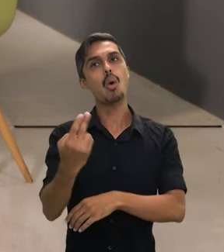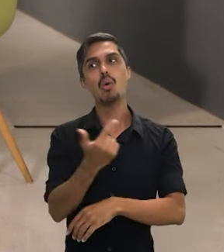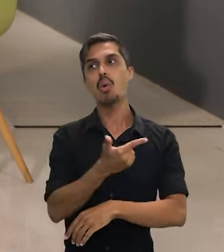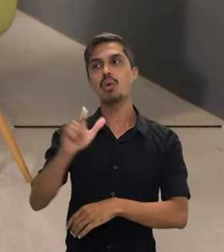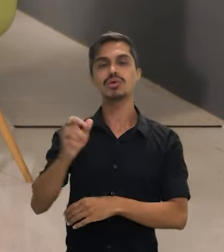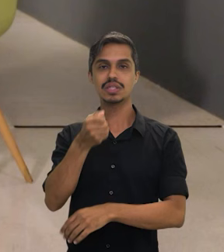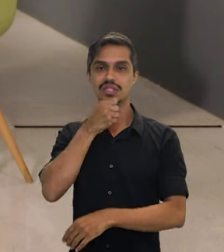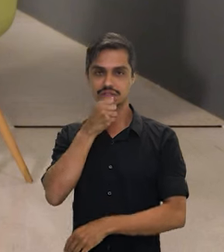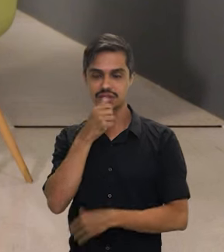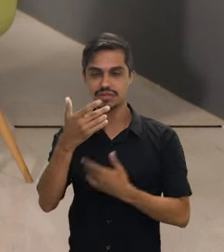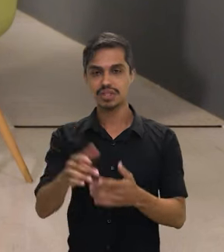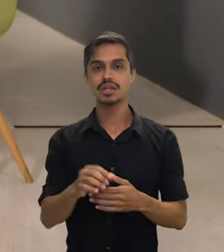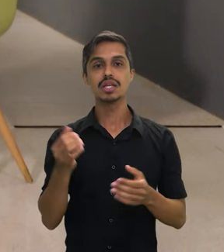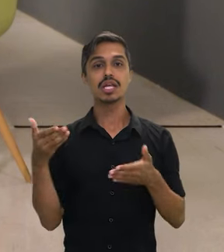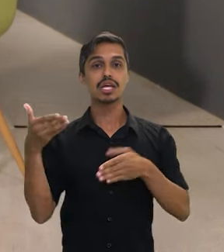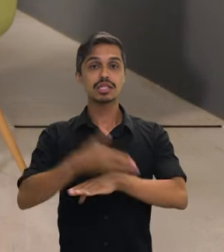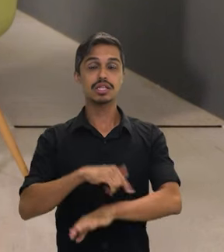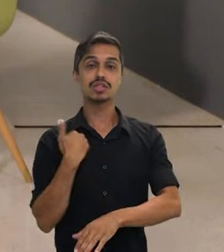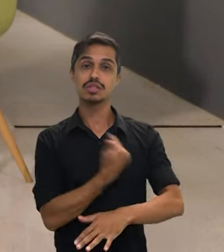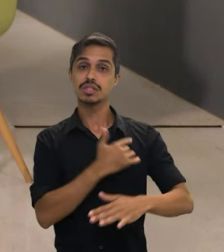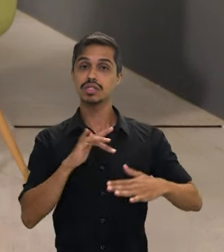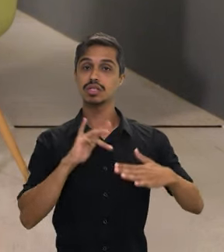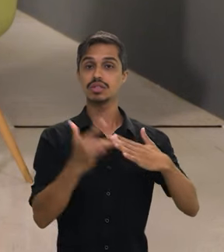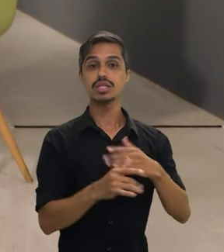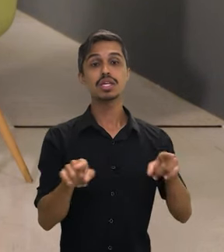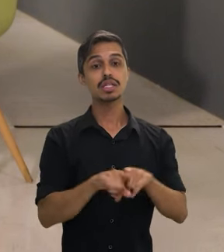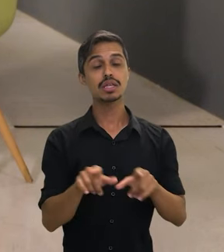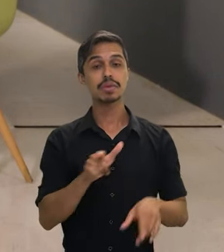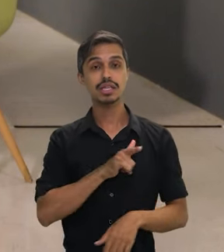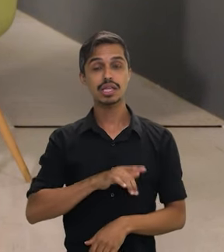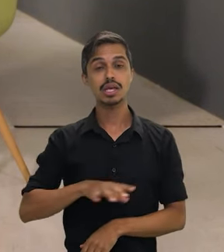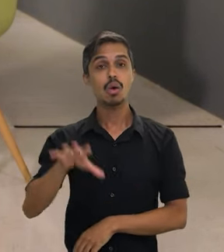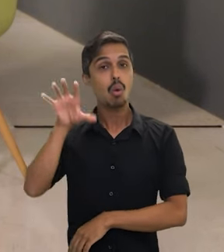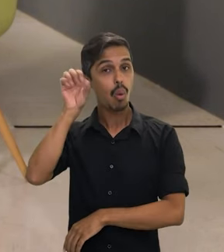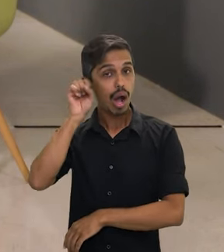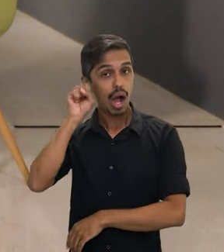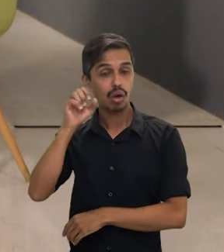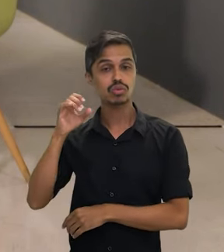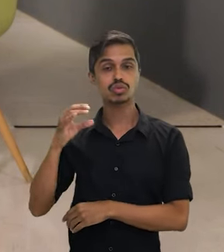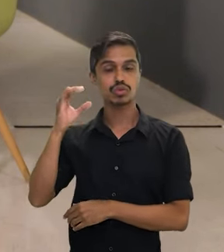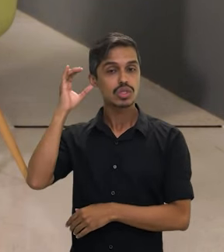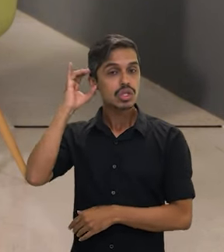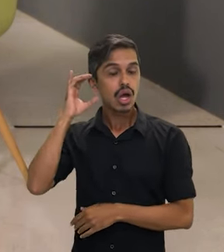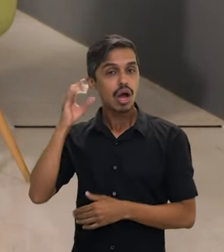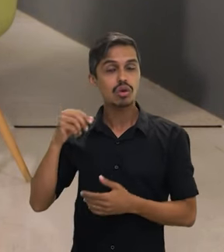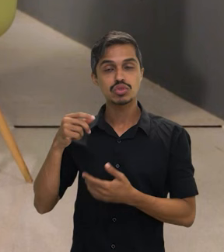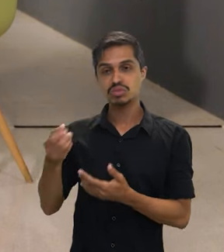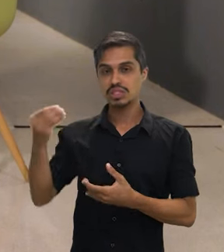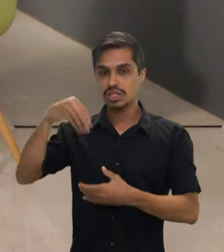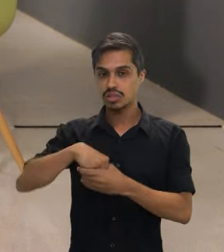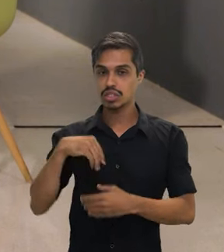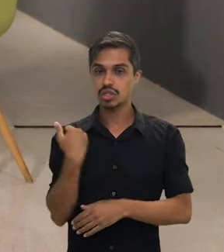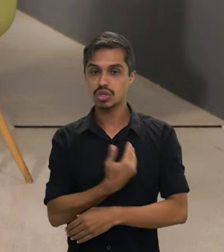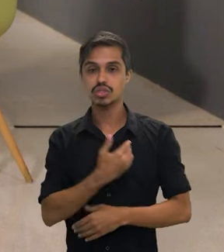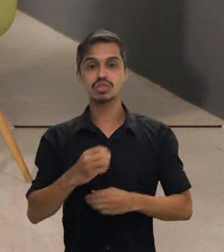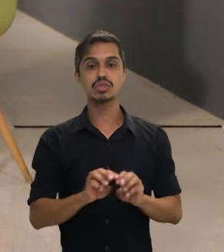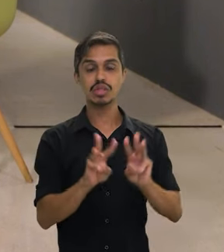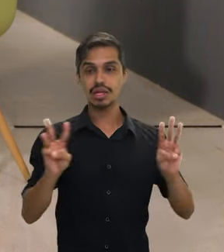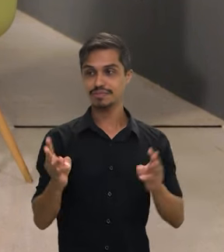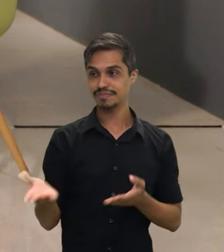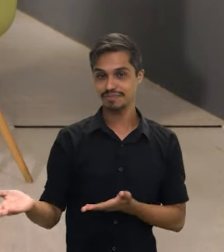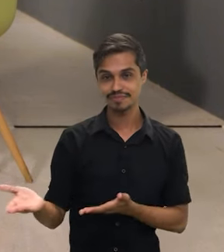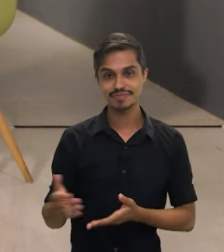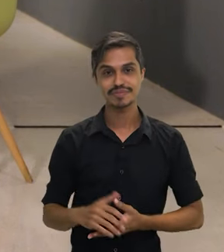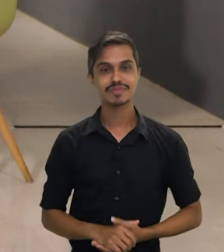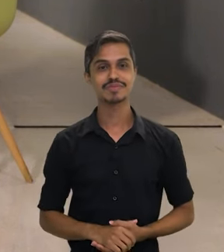entrevistas, basta acessar as nossas redes sociais. E também tem o áudio dessa entrevista e de outras entrevistas também na Rede